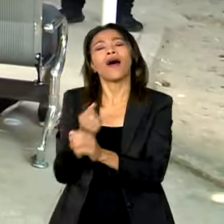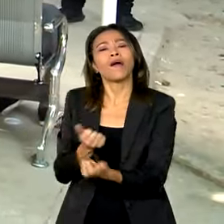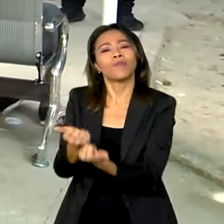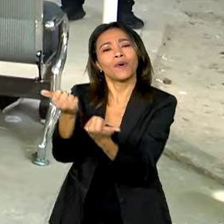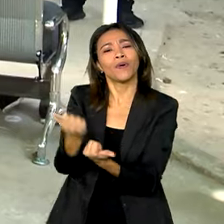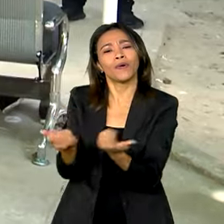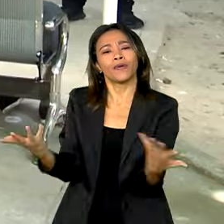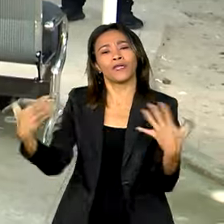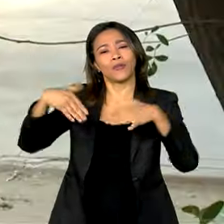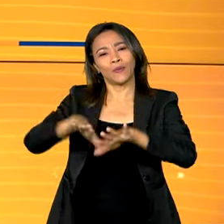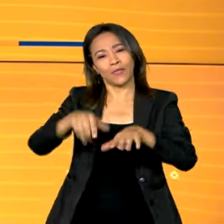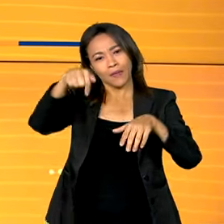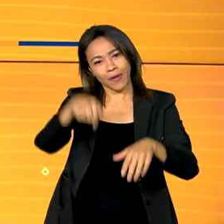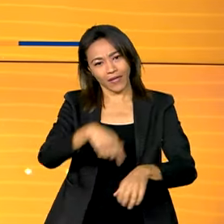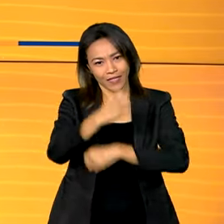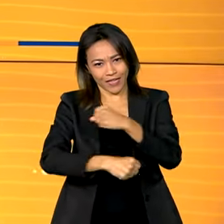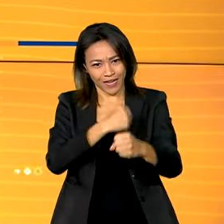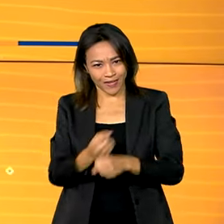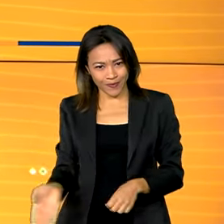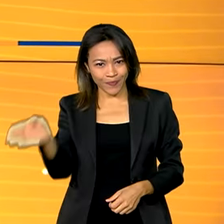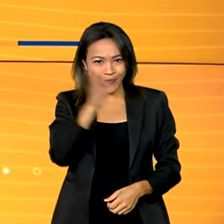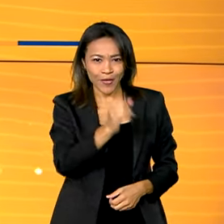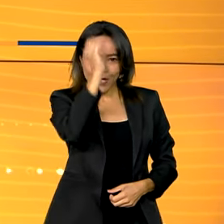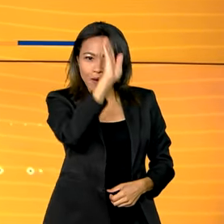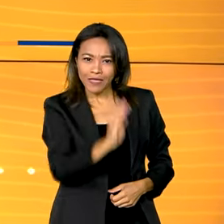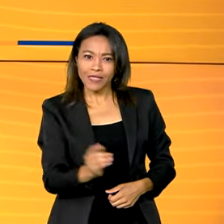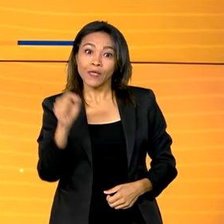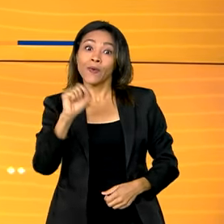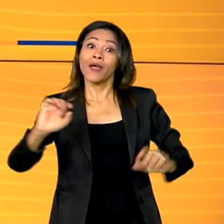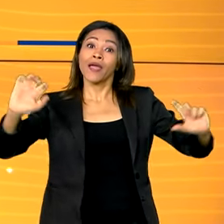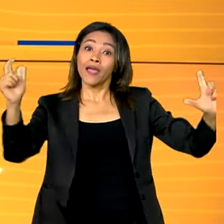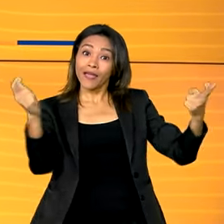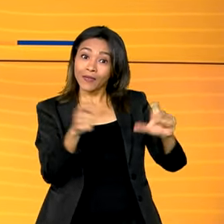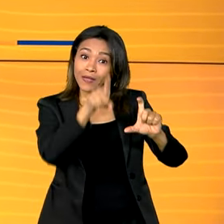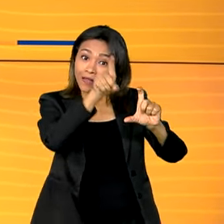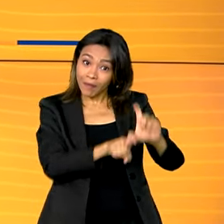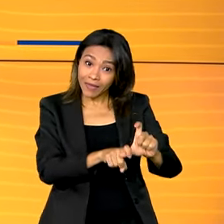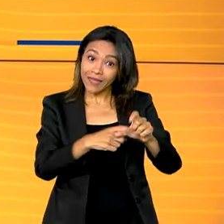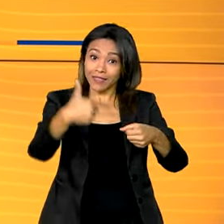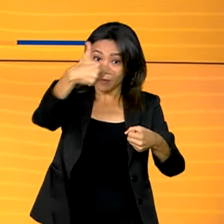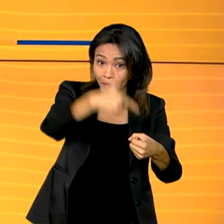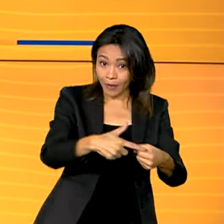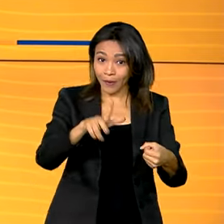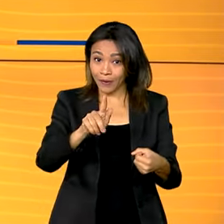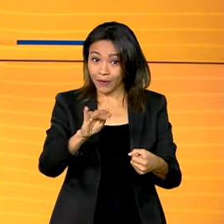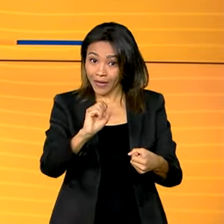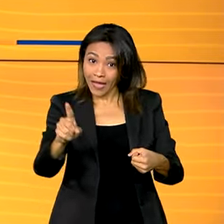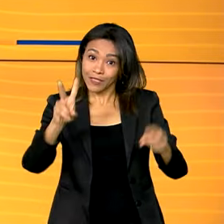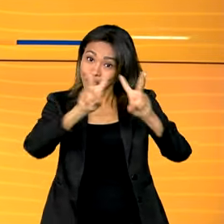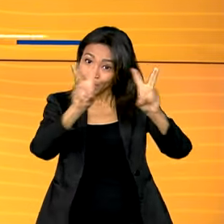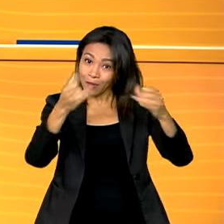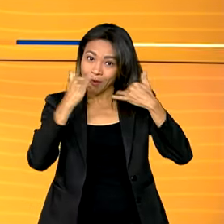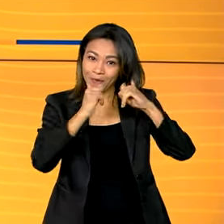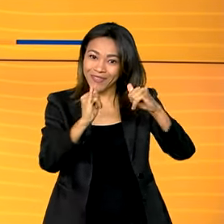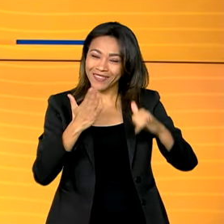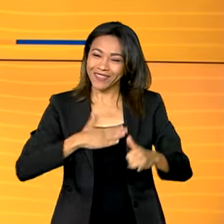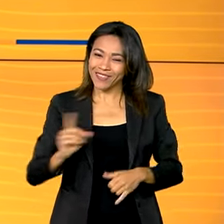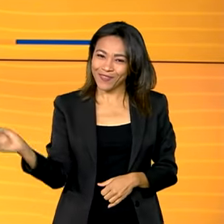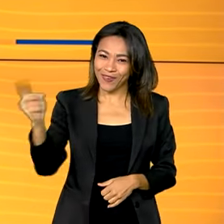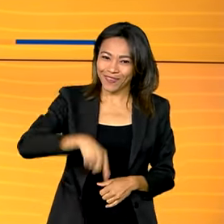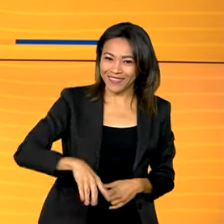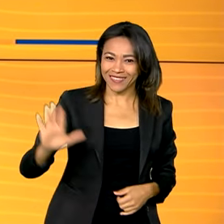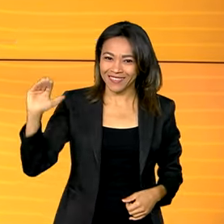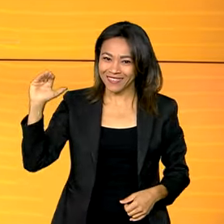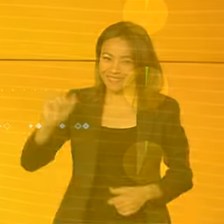recursos para este ano. E Brasil reduz dependência de petróleo e gás natural na oferta de energia. A gente volta depois do